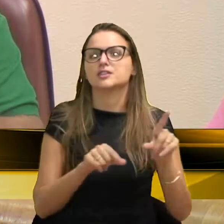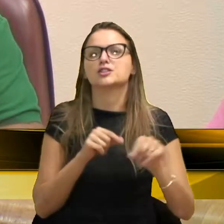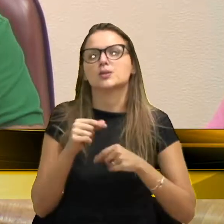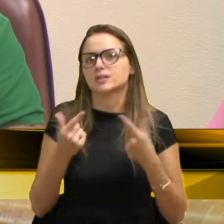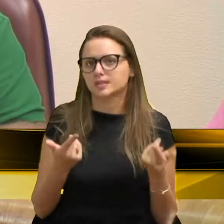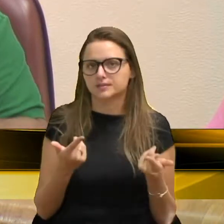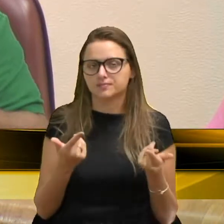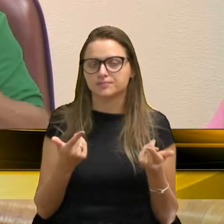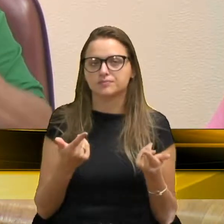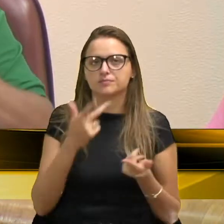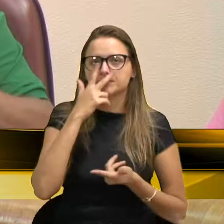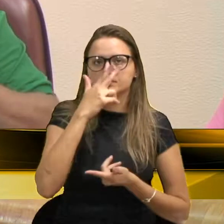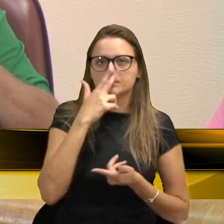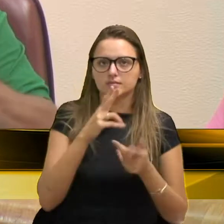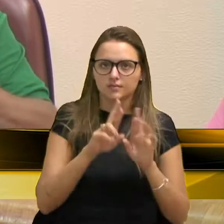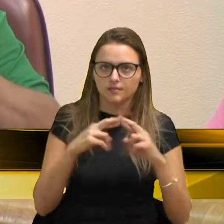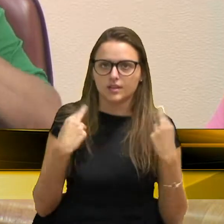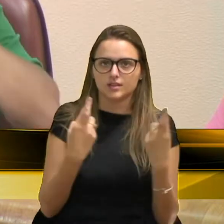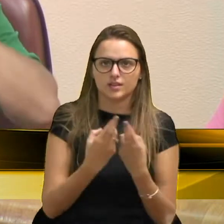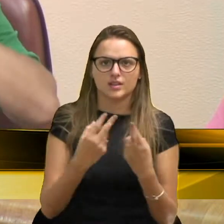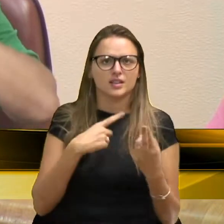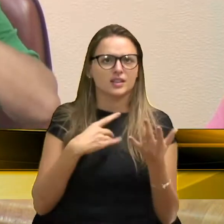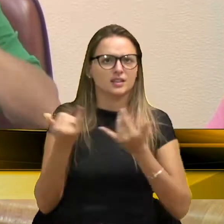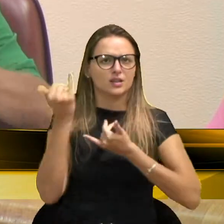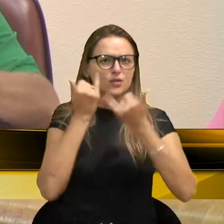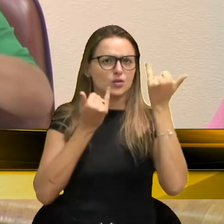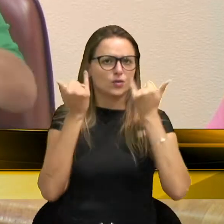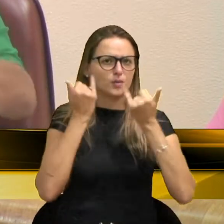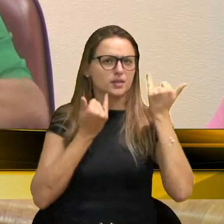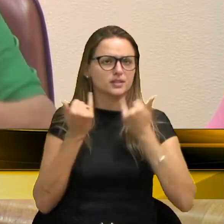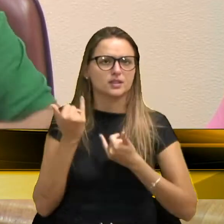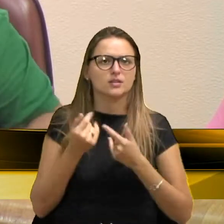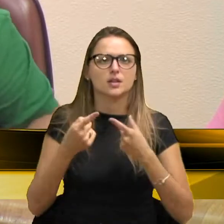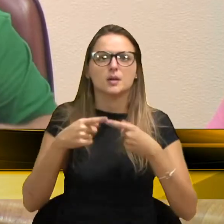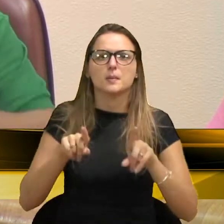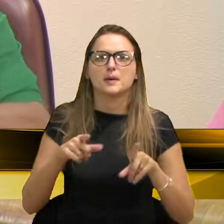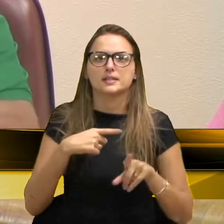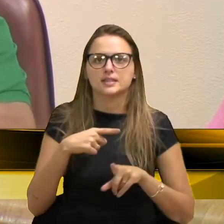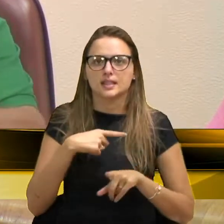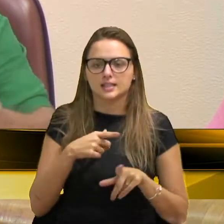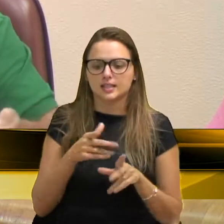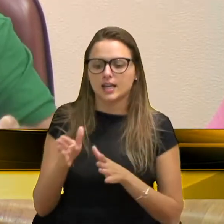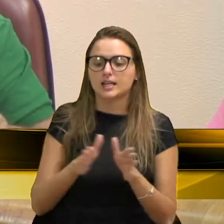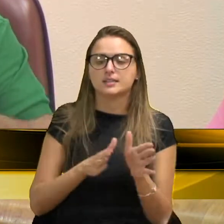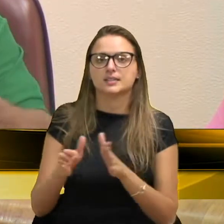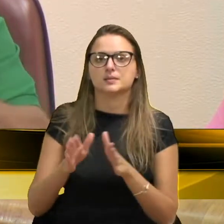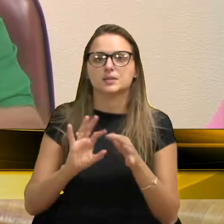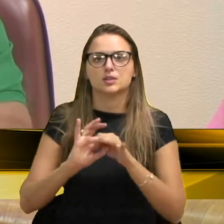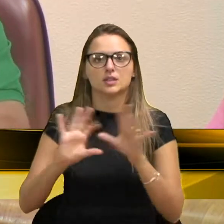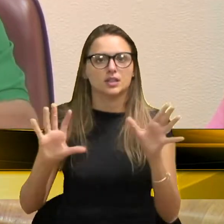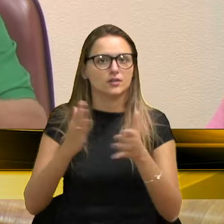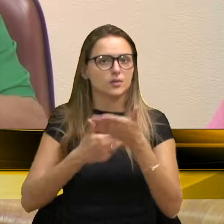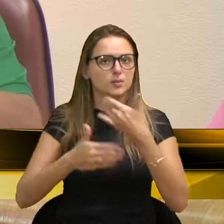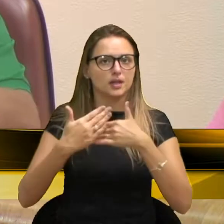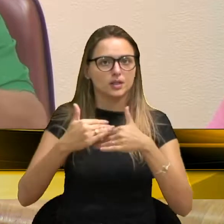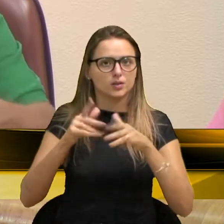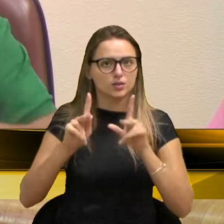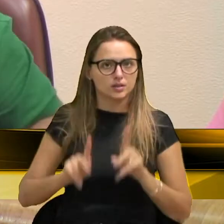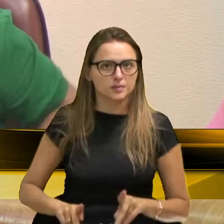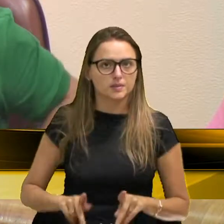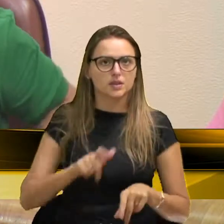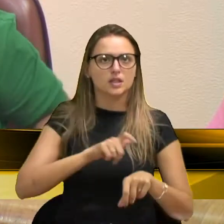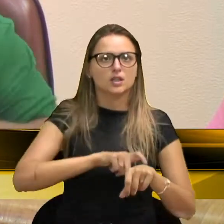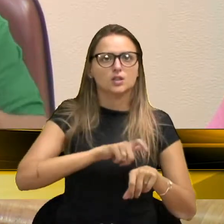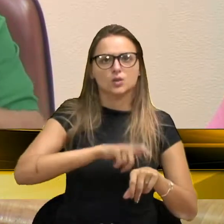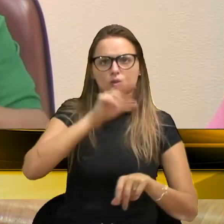parece que, naquela reunião, foram tantas informações, mas que haveria o acesso livre, para toda a população, no período, no horário